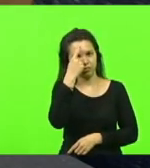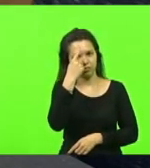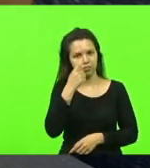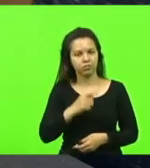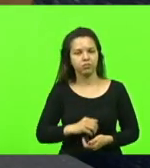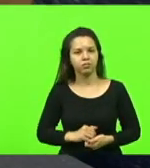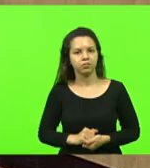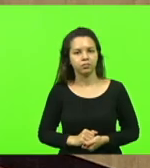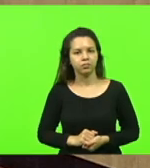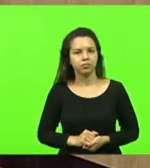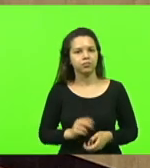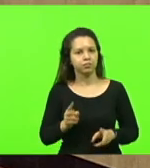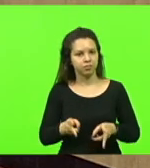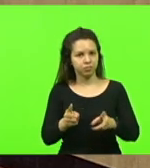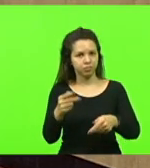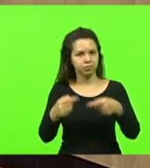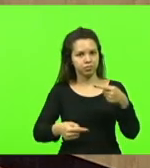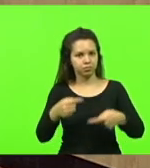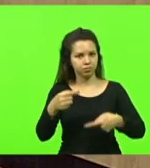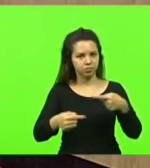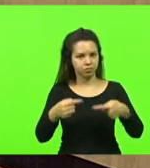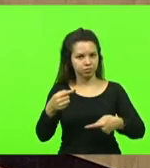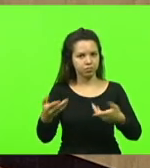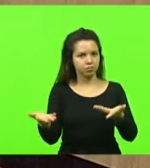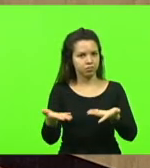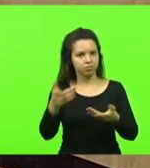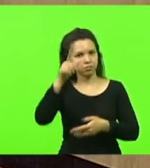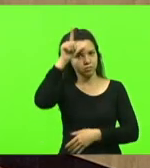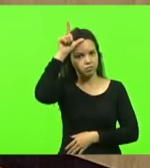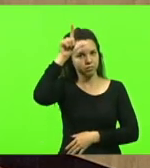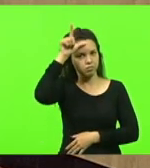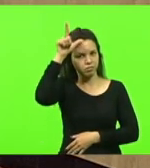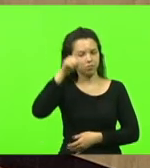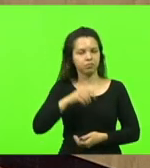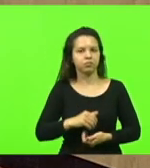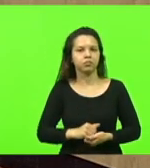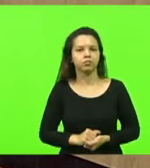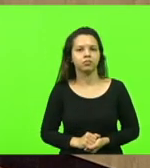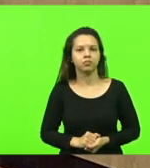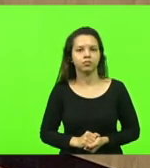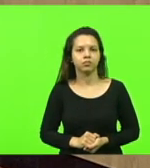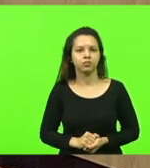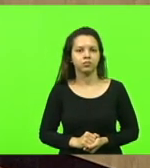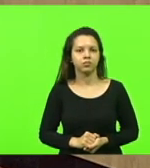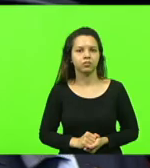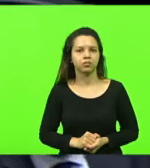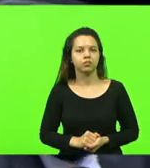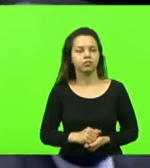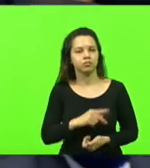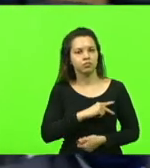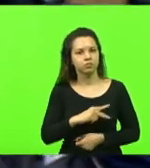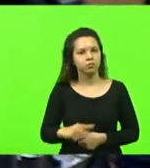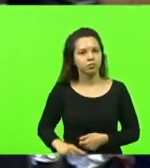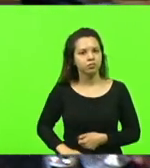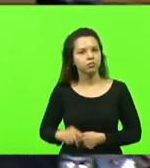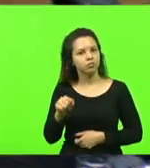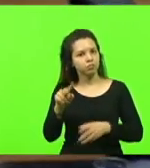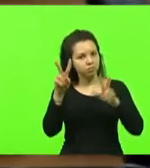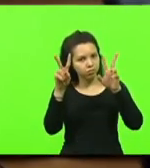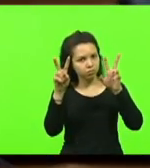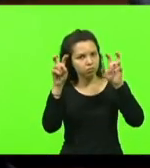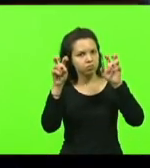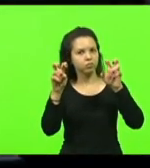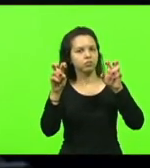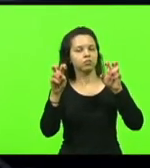Ainda para discutir com a palavra o deputado Sargento Lima. Presidente, esse assunto que motivou, com